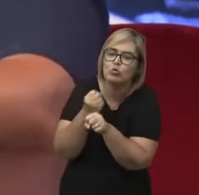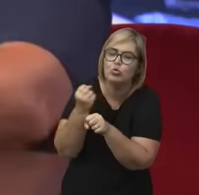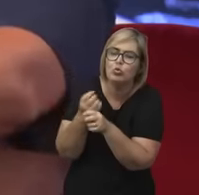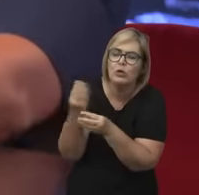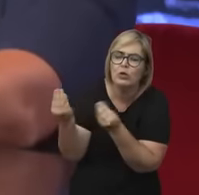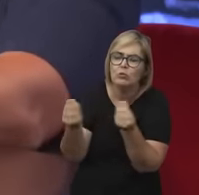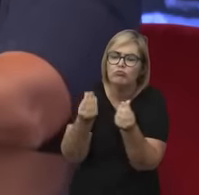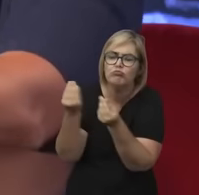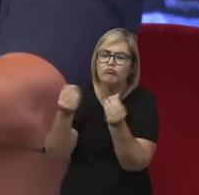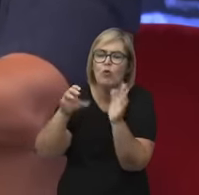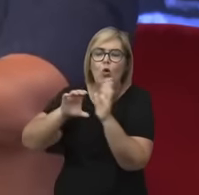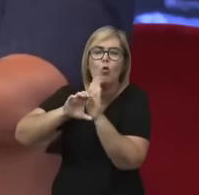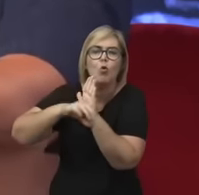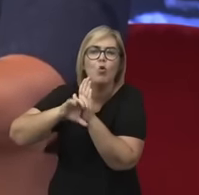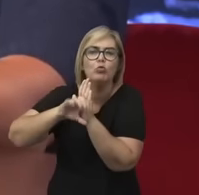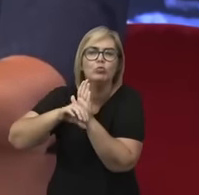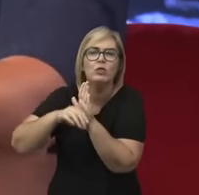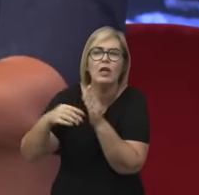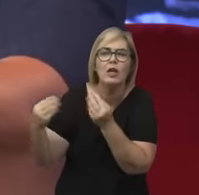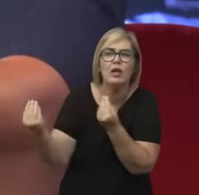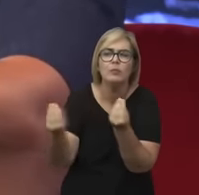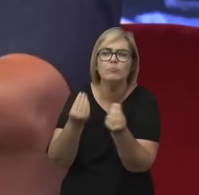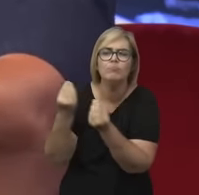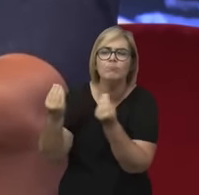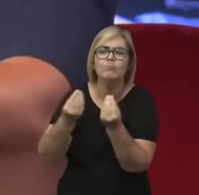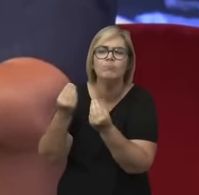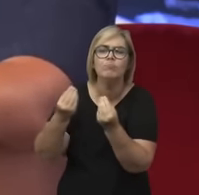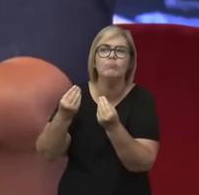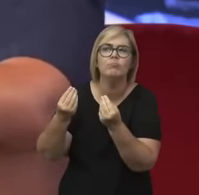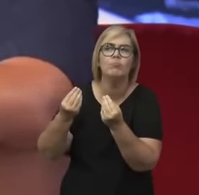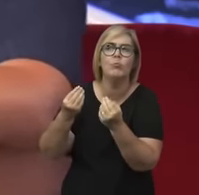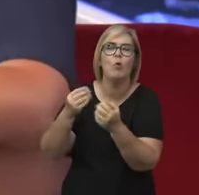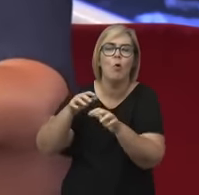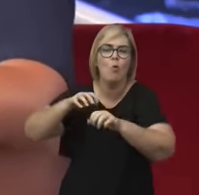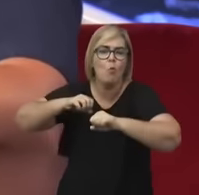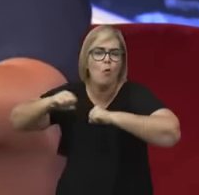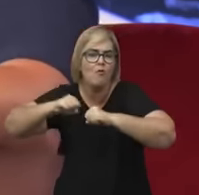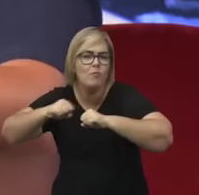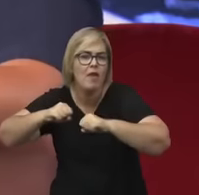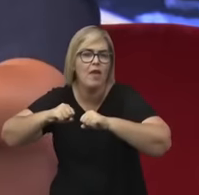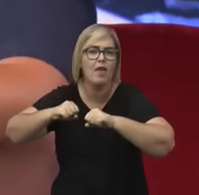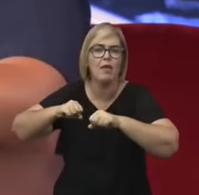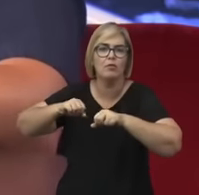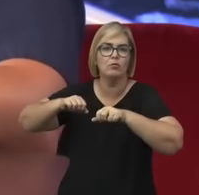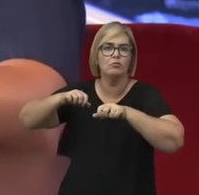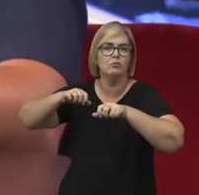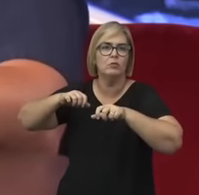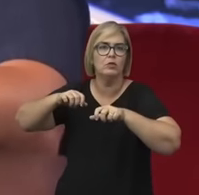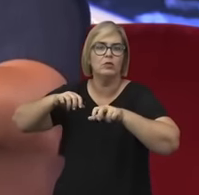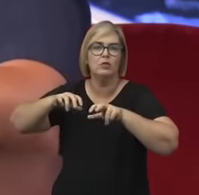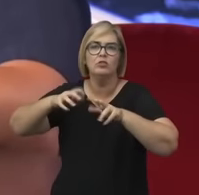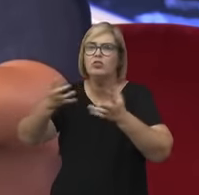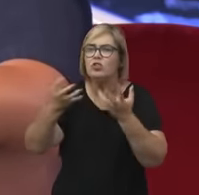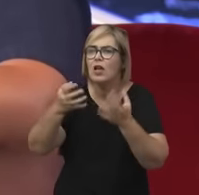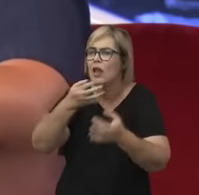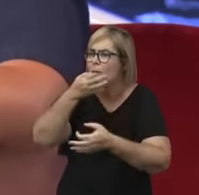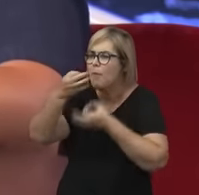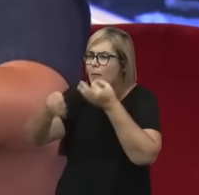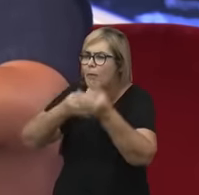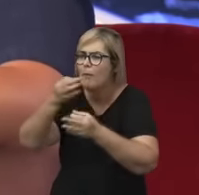emergência de um movimento político, de reivindicação de direitos.